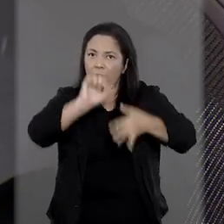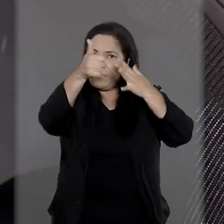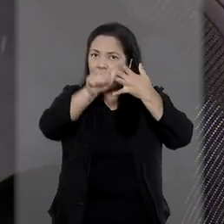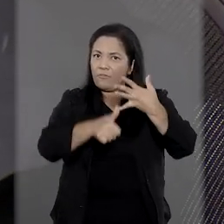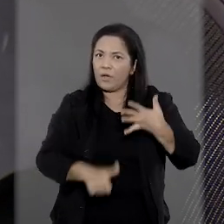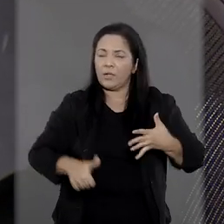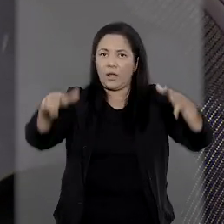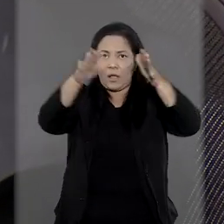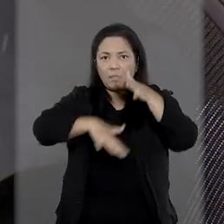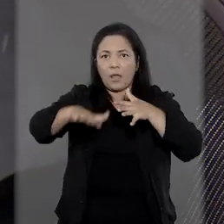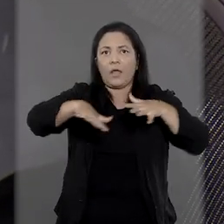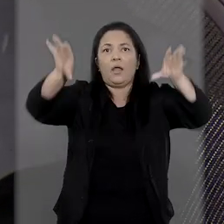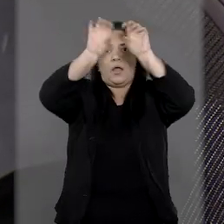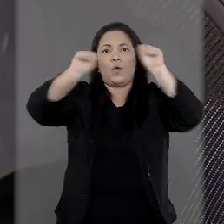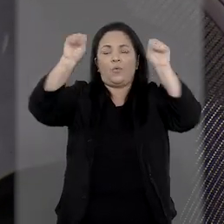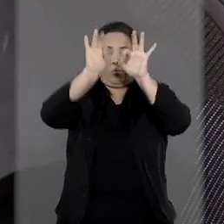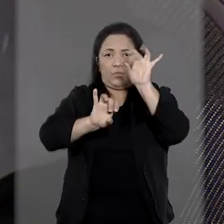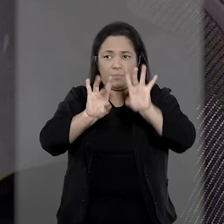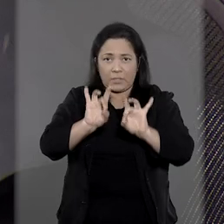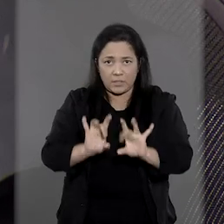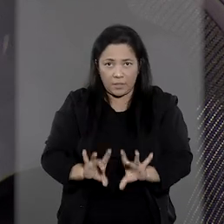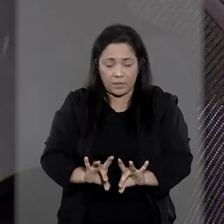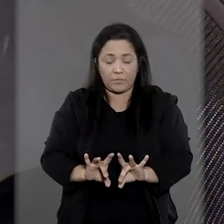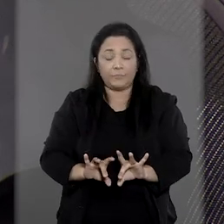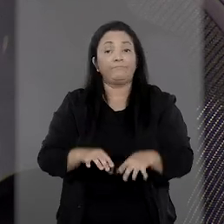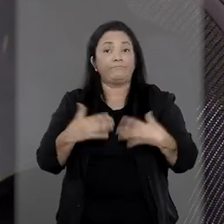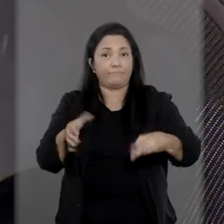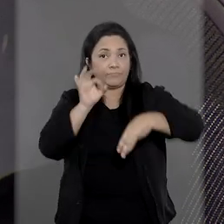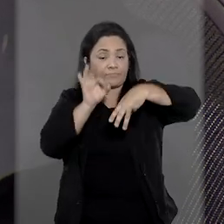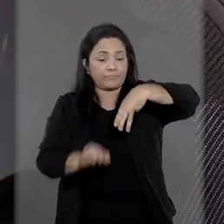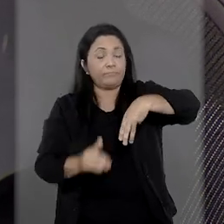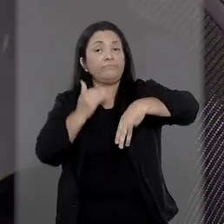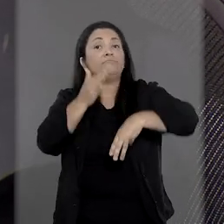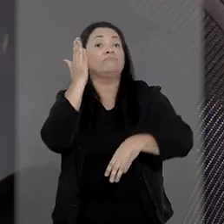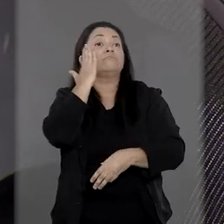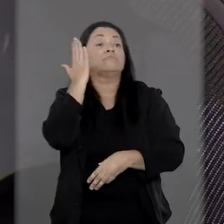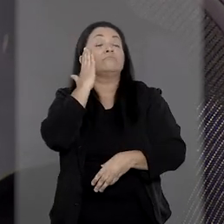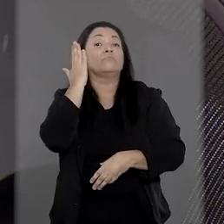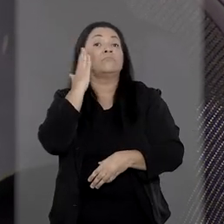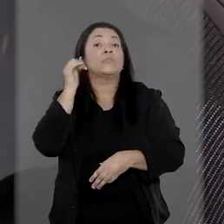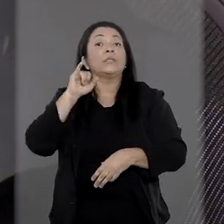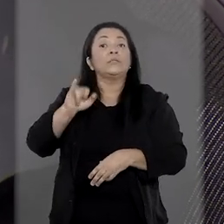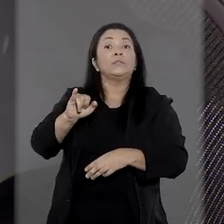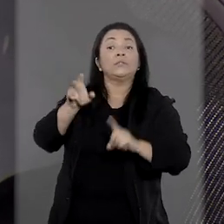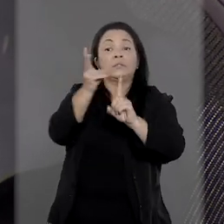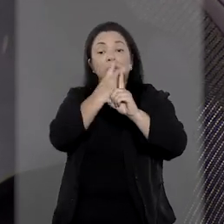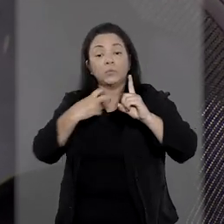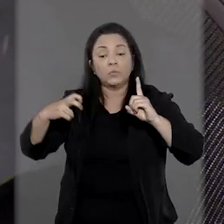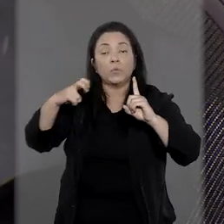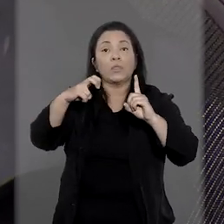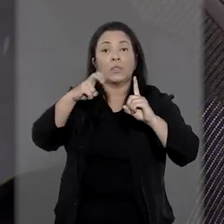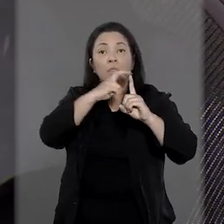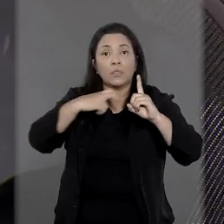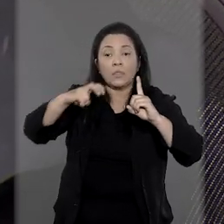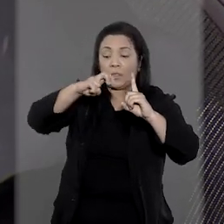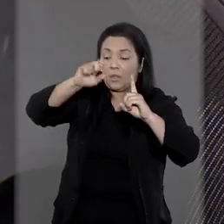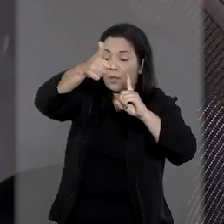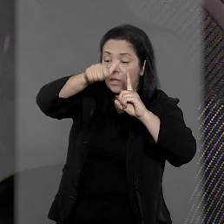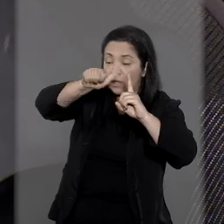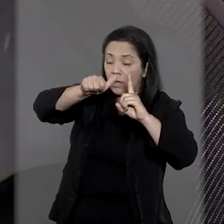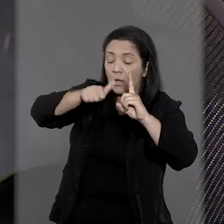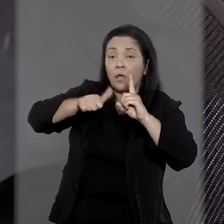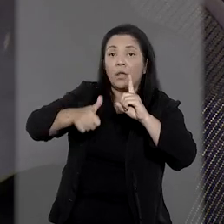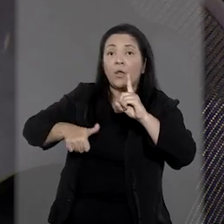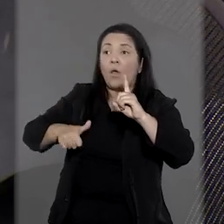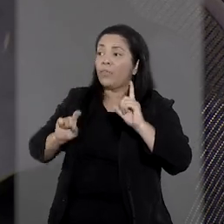análise na Corte Especial. Segundo o relator, definir se a soberania dos vereditos do Tribunal do Júri autoriza ou